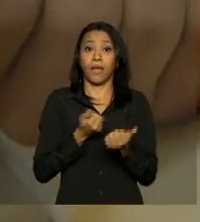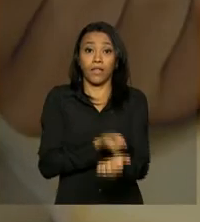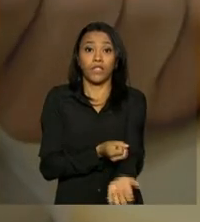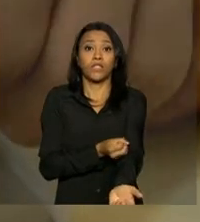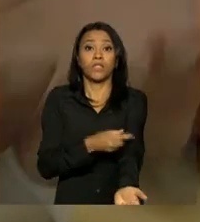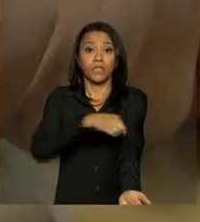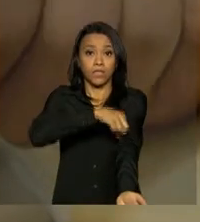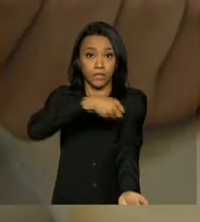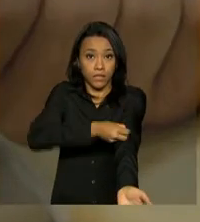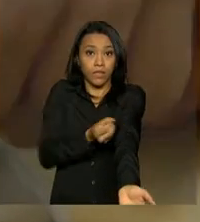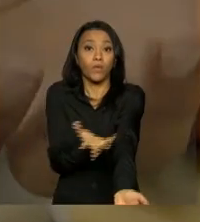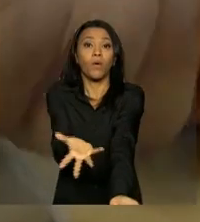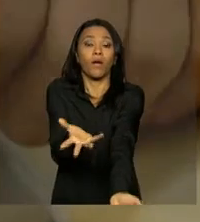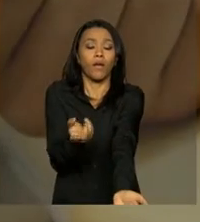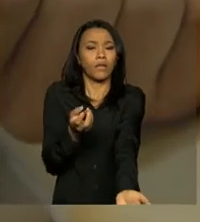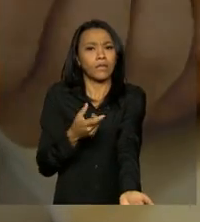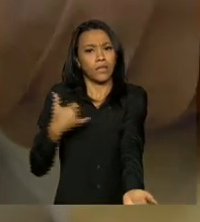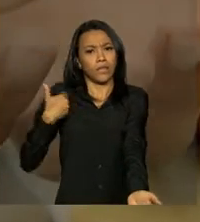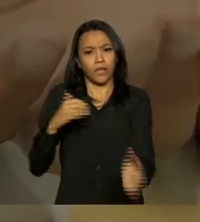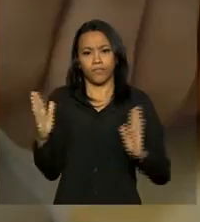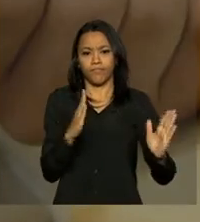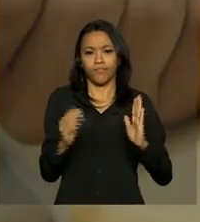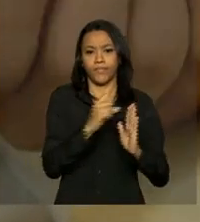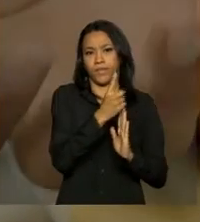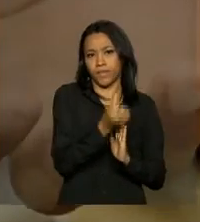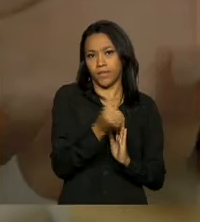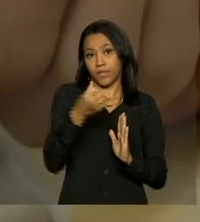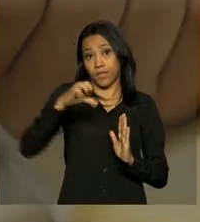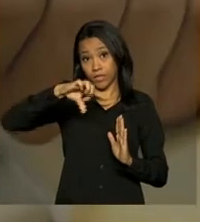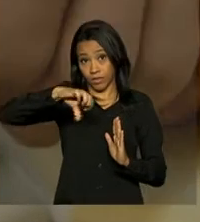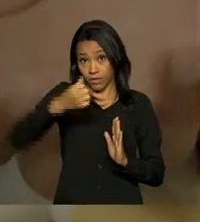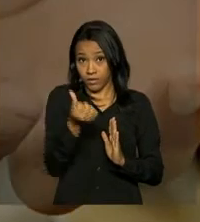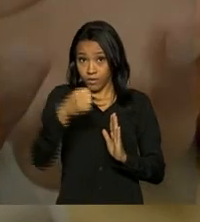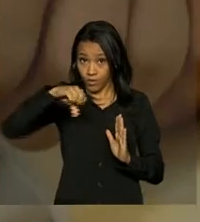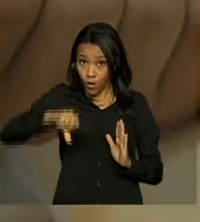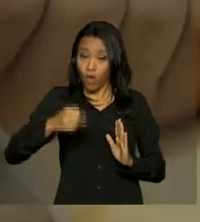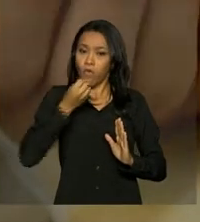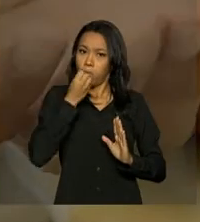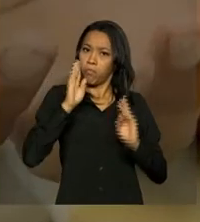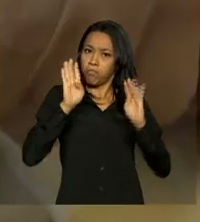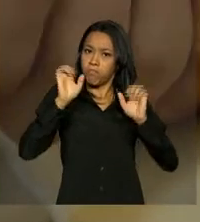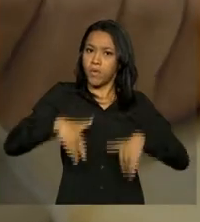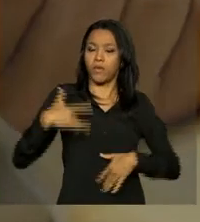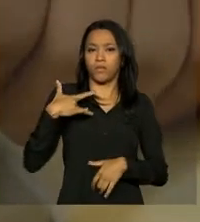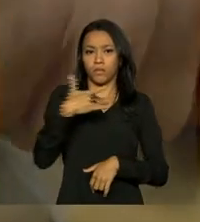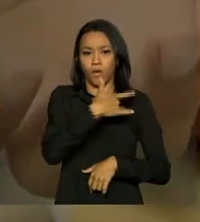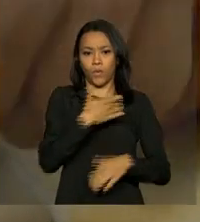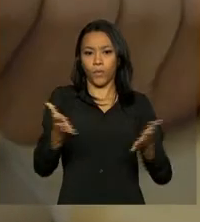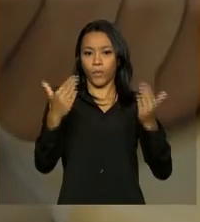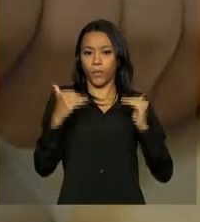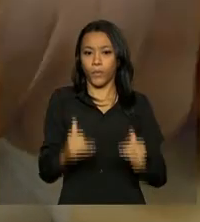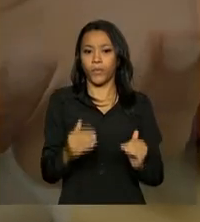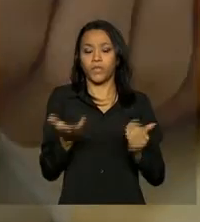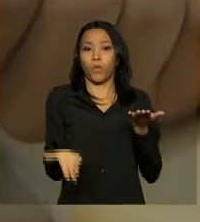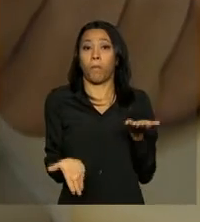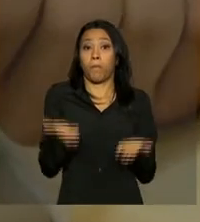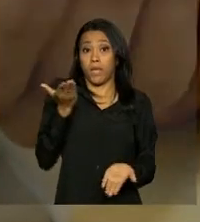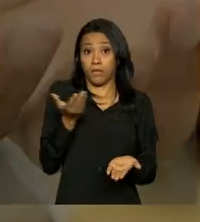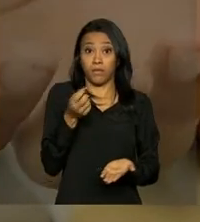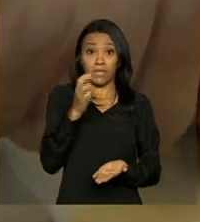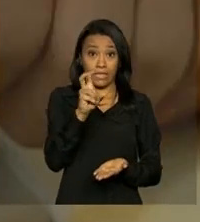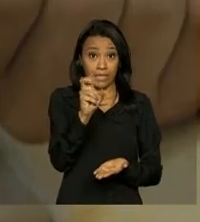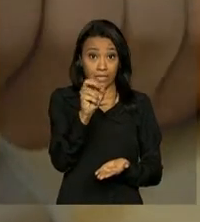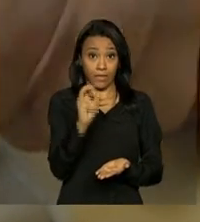Ministério da Saúde. Ter entre 16 e 69 anos, estar em boas condições de saúde e pesar acima de 50